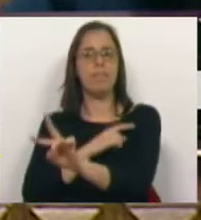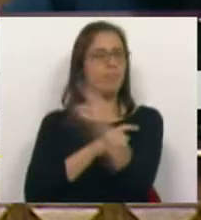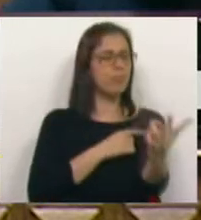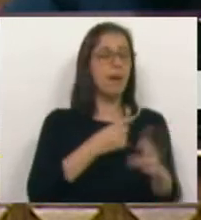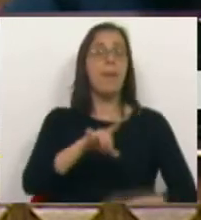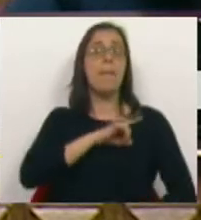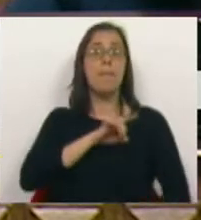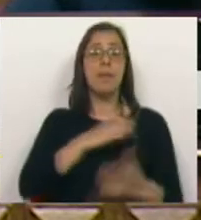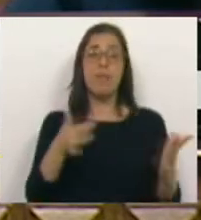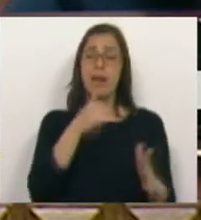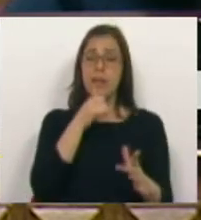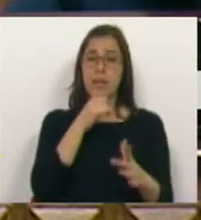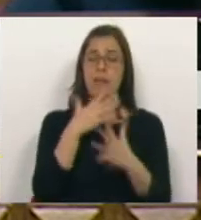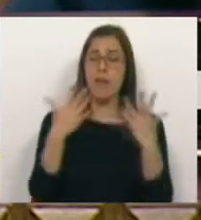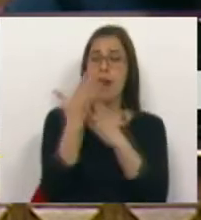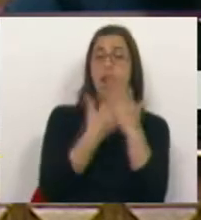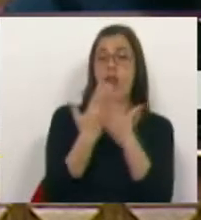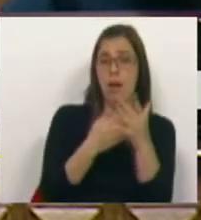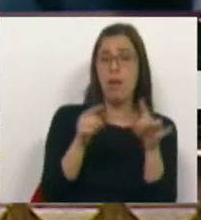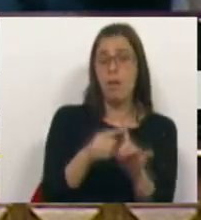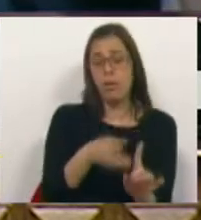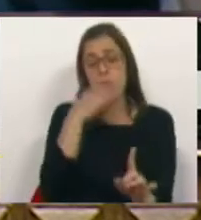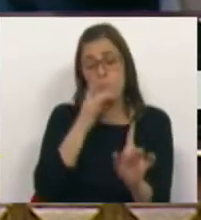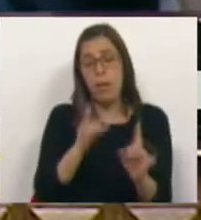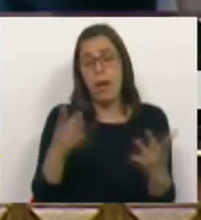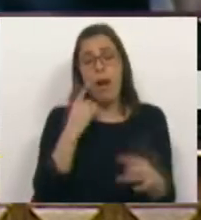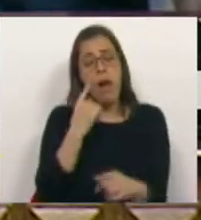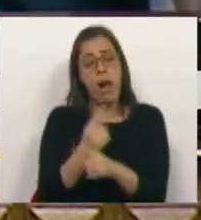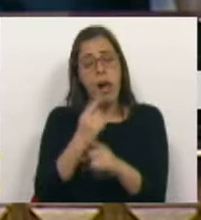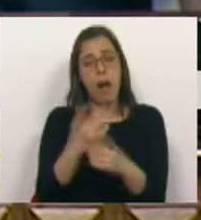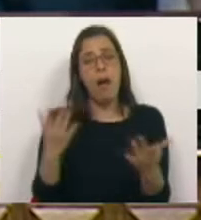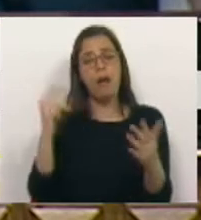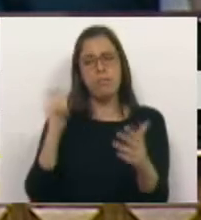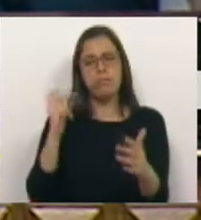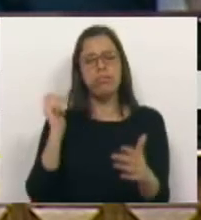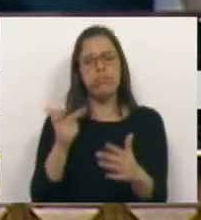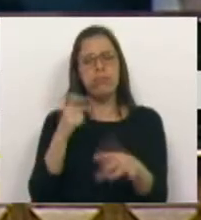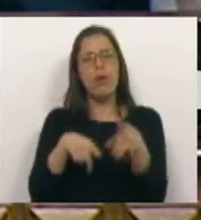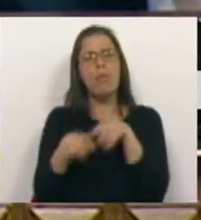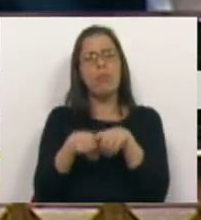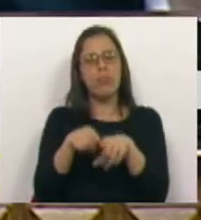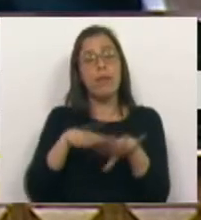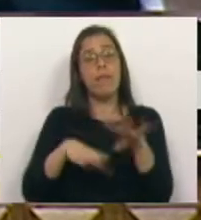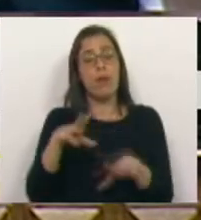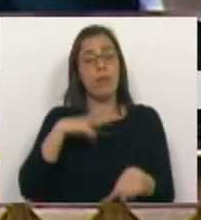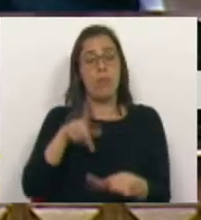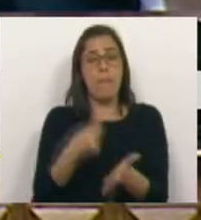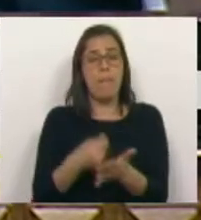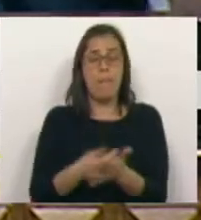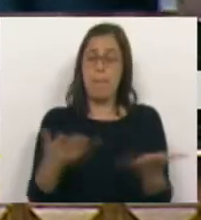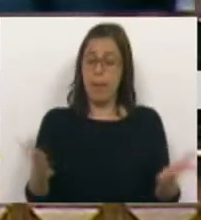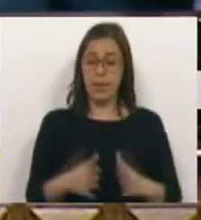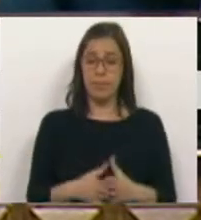e a decisão nos grandes negócios, é o que explica que se mantenham ao longo de décadas as políticas que têm feito os portugueses pagar.